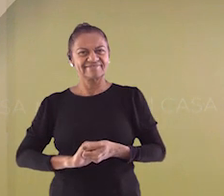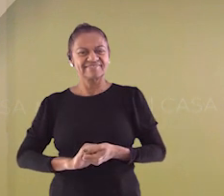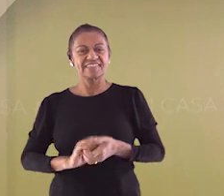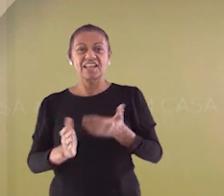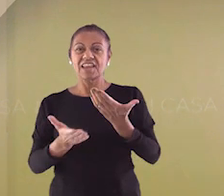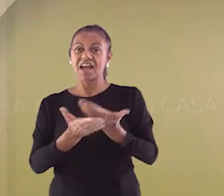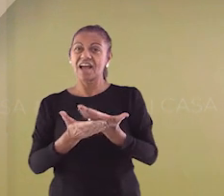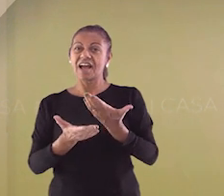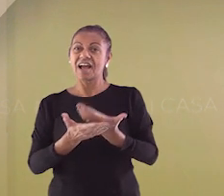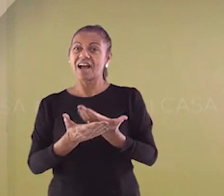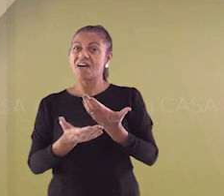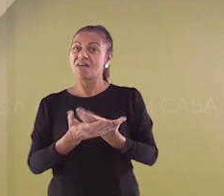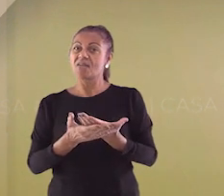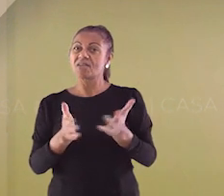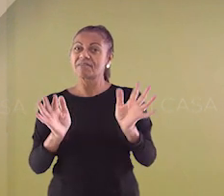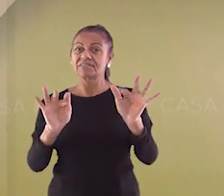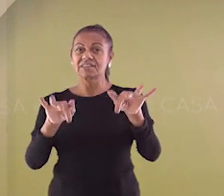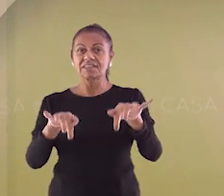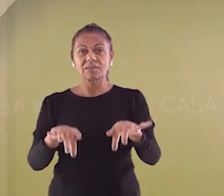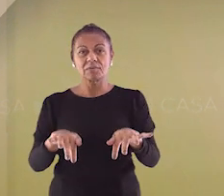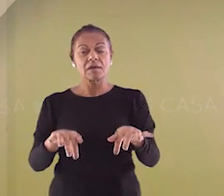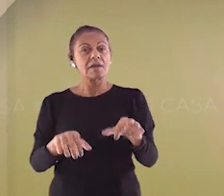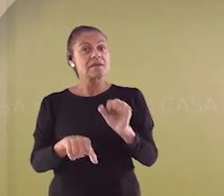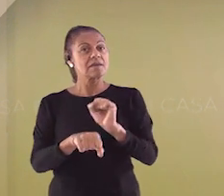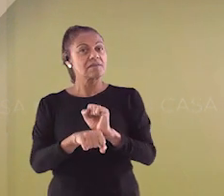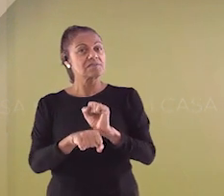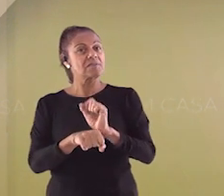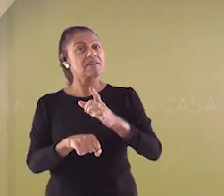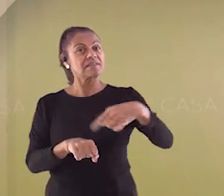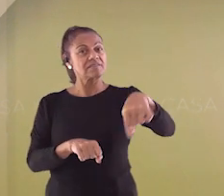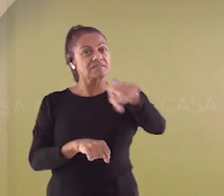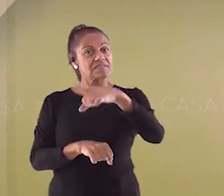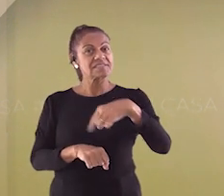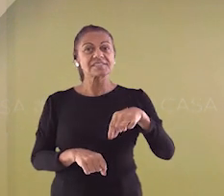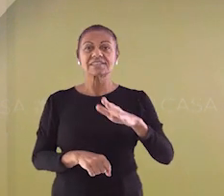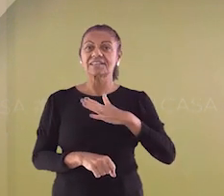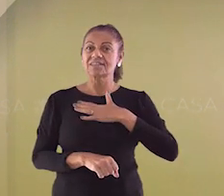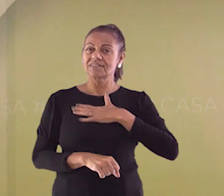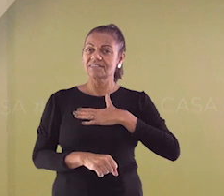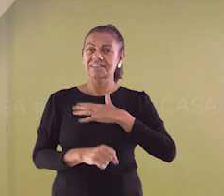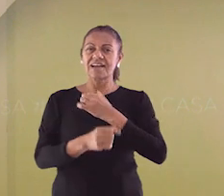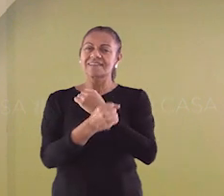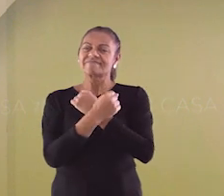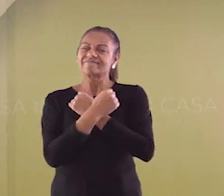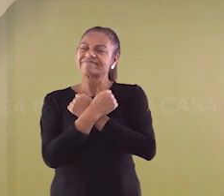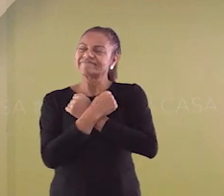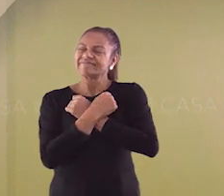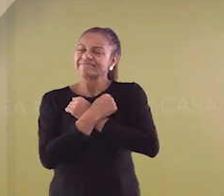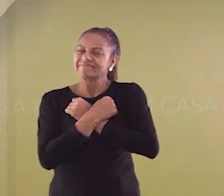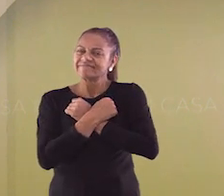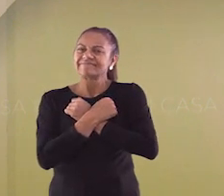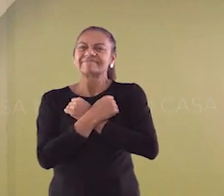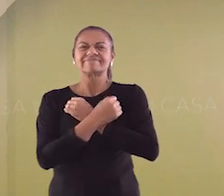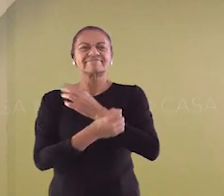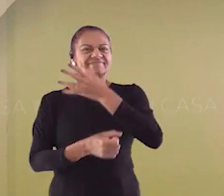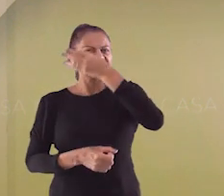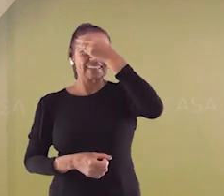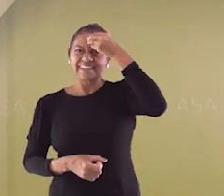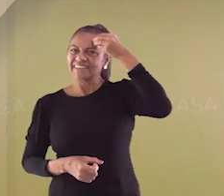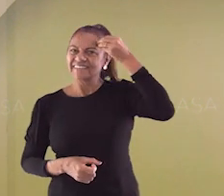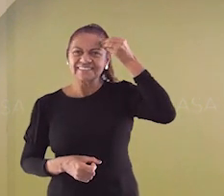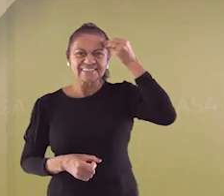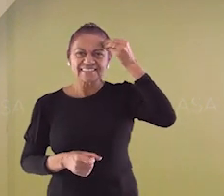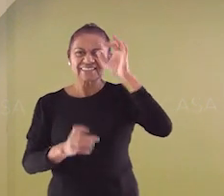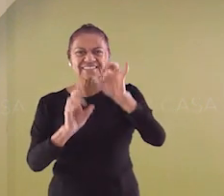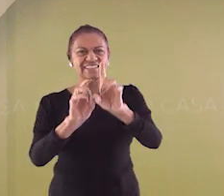Estamos chegando ao fim de mais uma aula e eu espero que você tenha gostado. Um grande abraço e